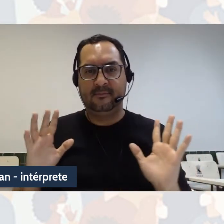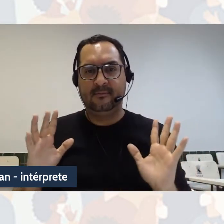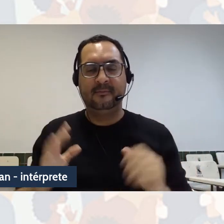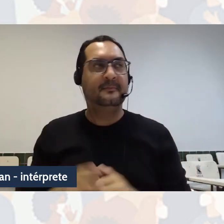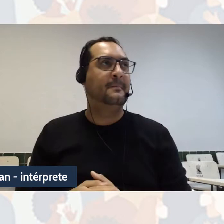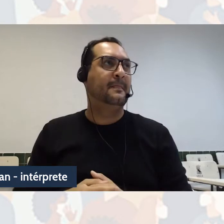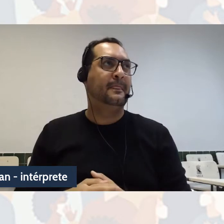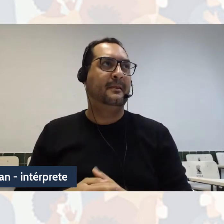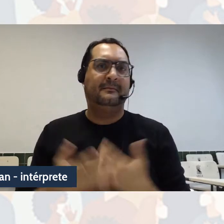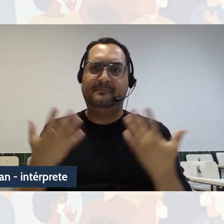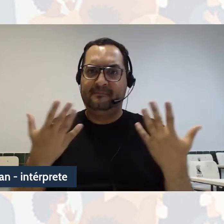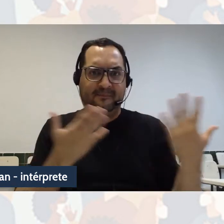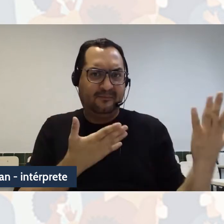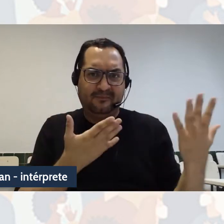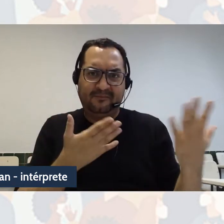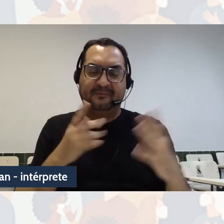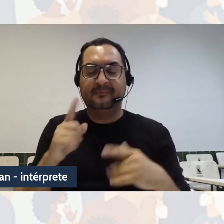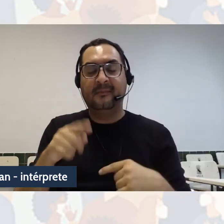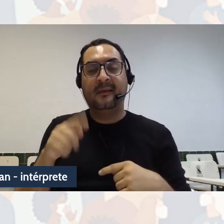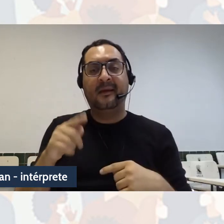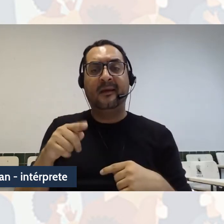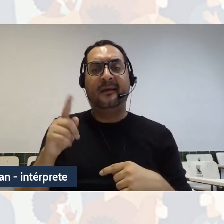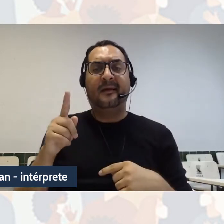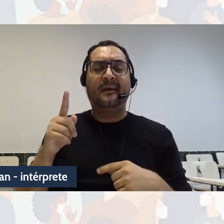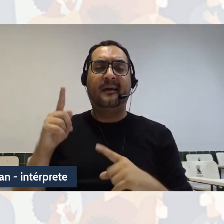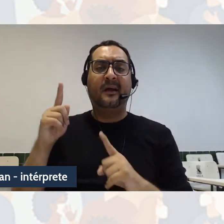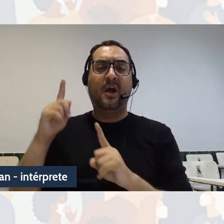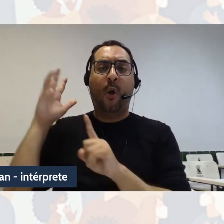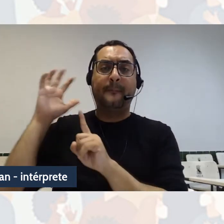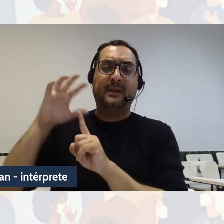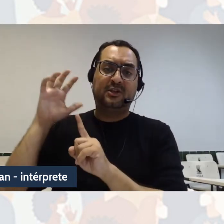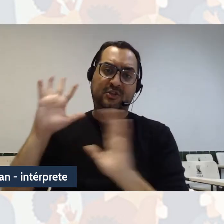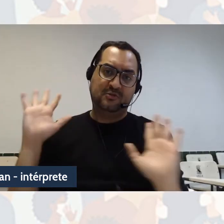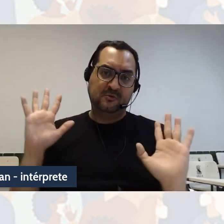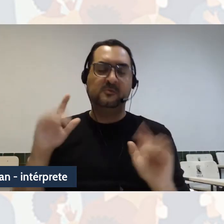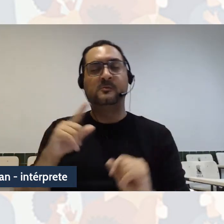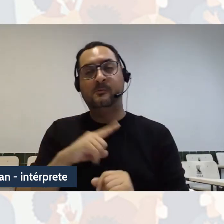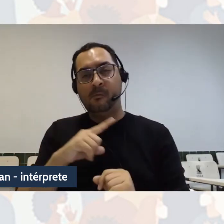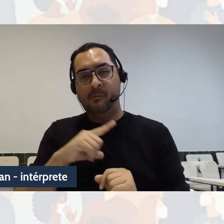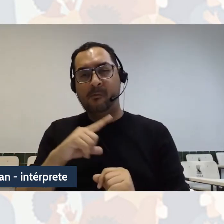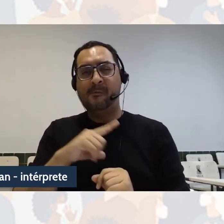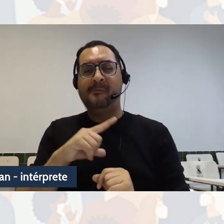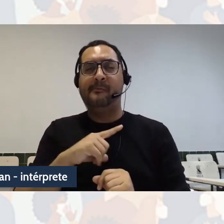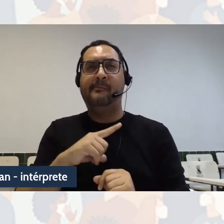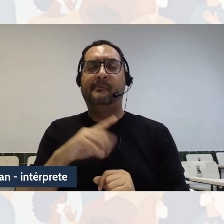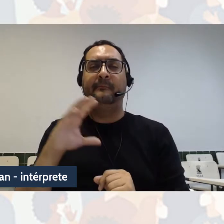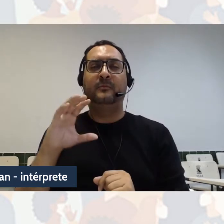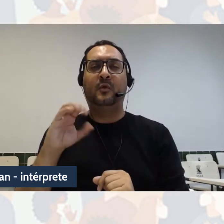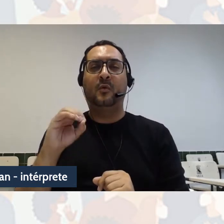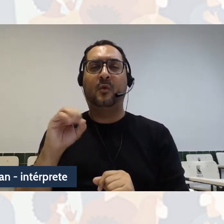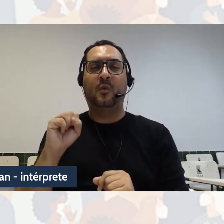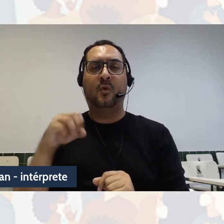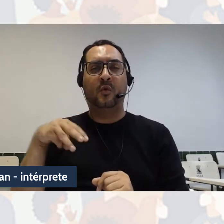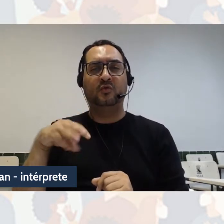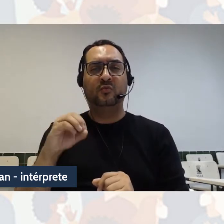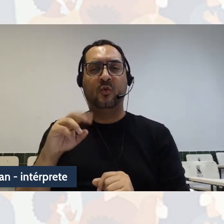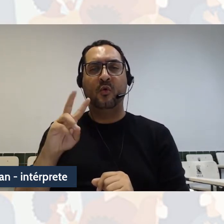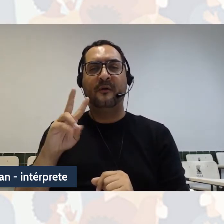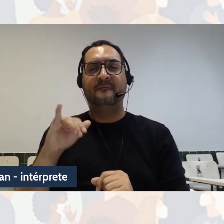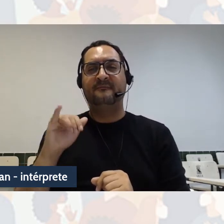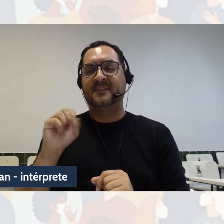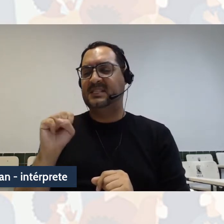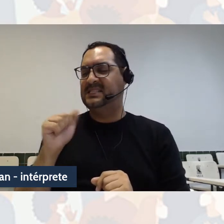No entanto, essa cosmovisão, ela, claro, ela atravessa, né, essa cosmovisão moderna, ela atravessa